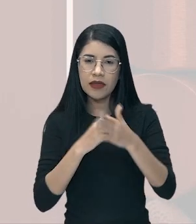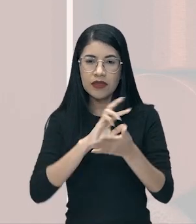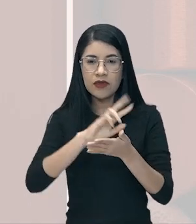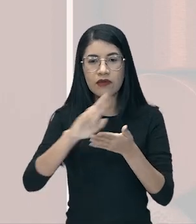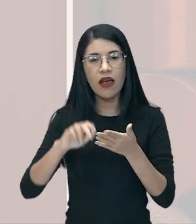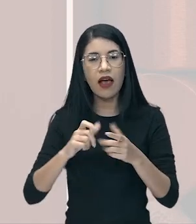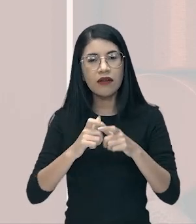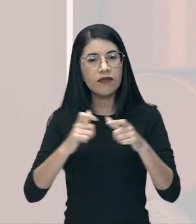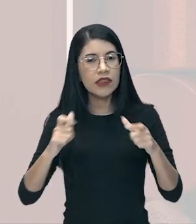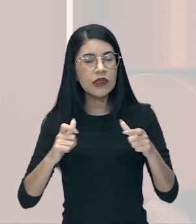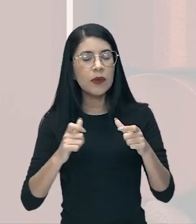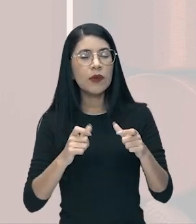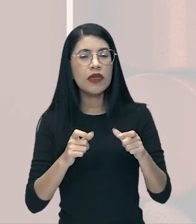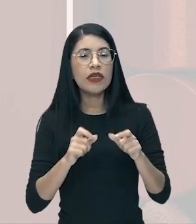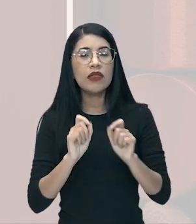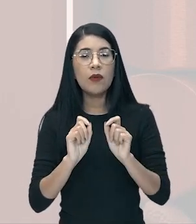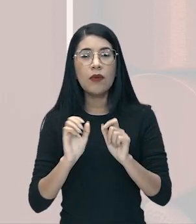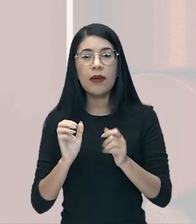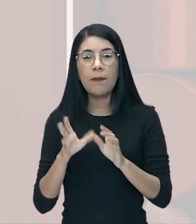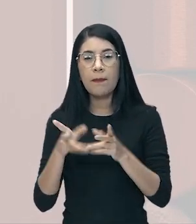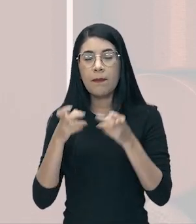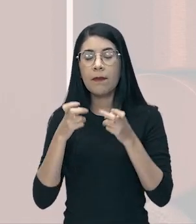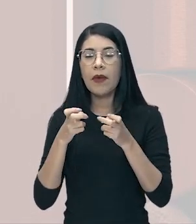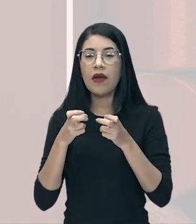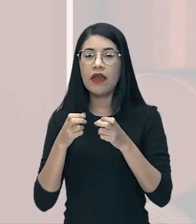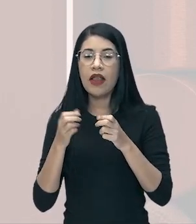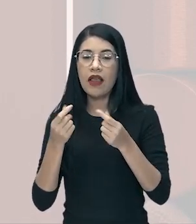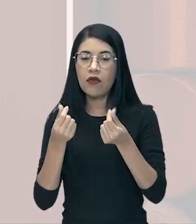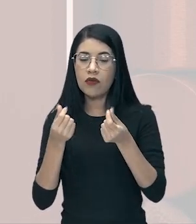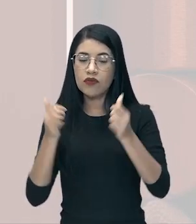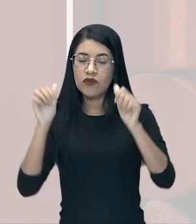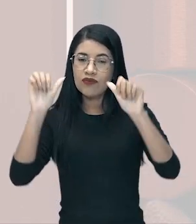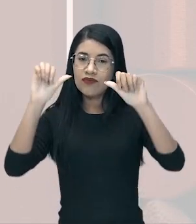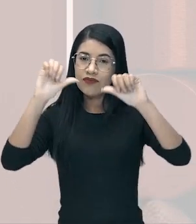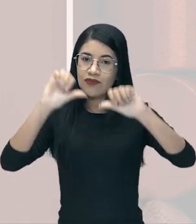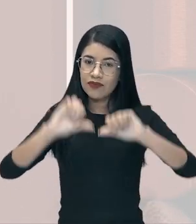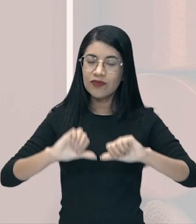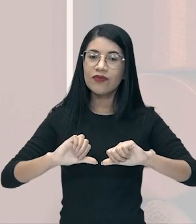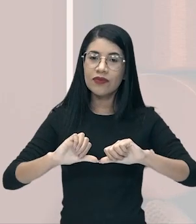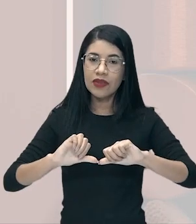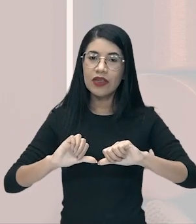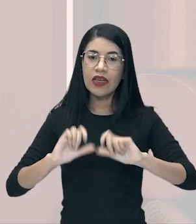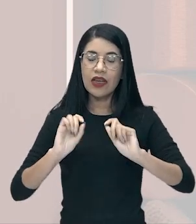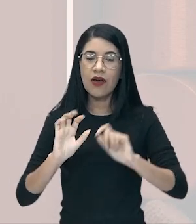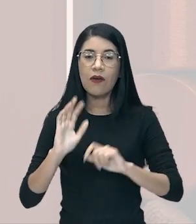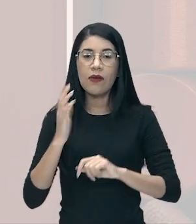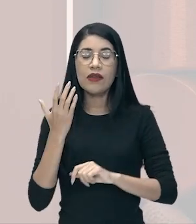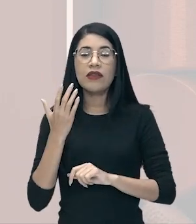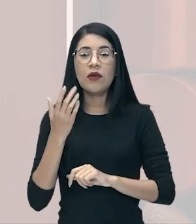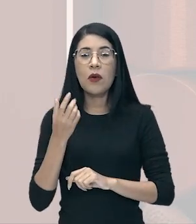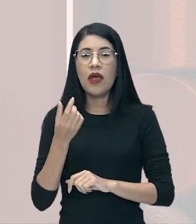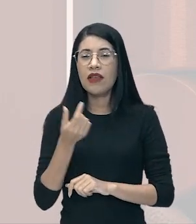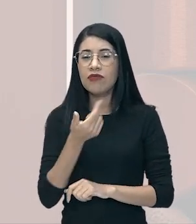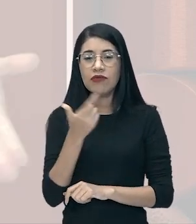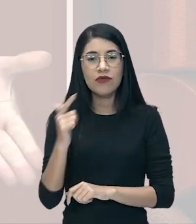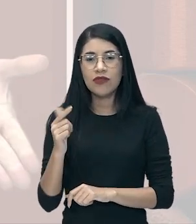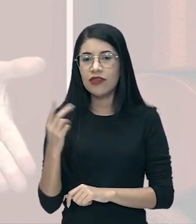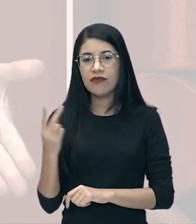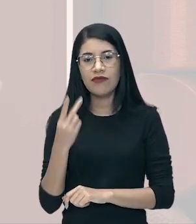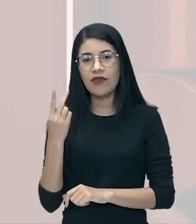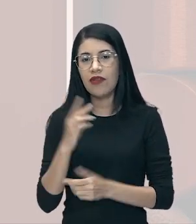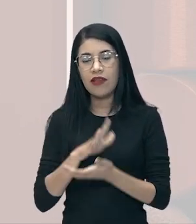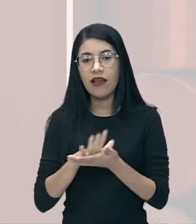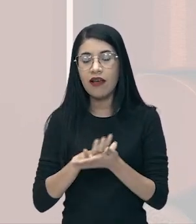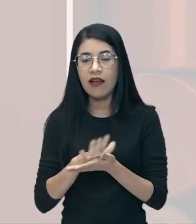ver esse patrimônio desmoronar consideravelmente a ponto de valer centavos, porque, afinal de contas, eram